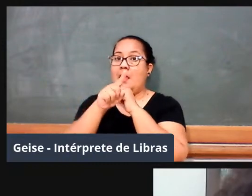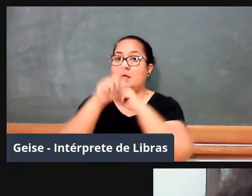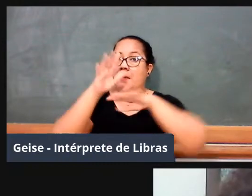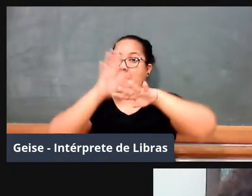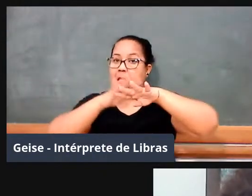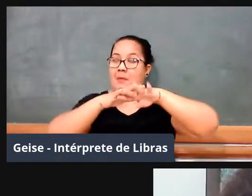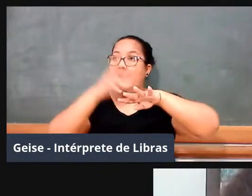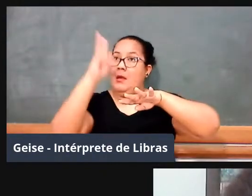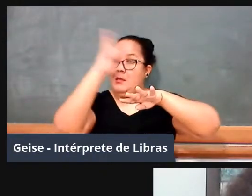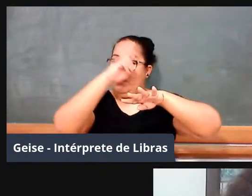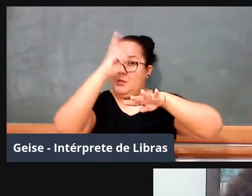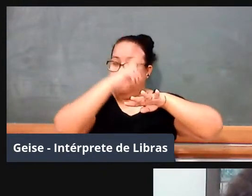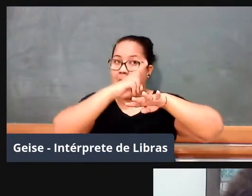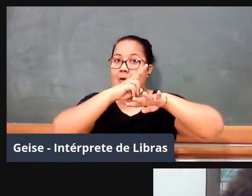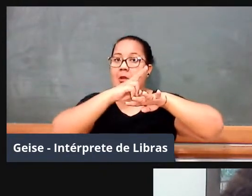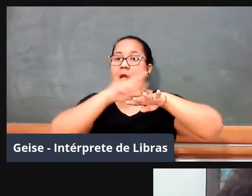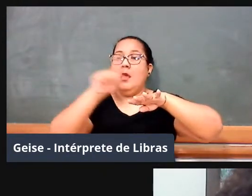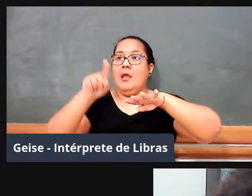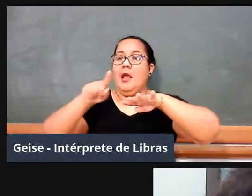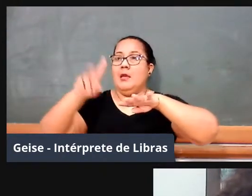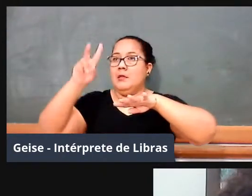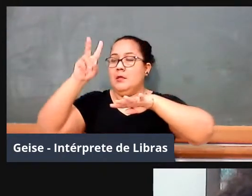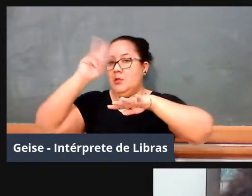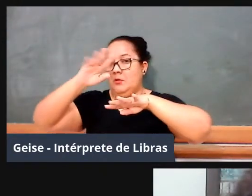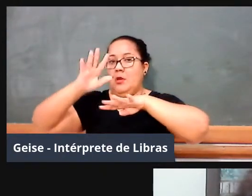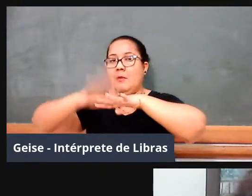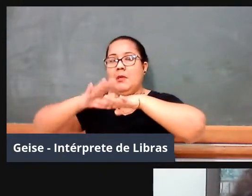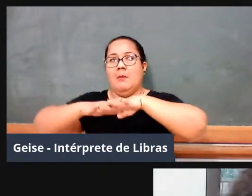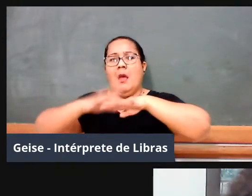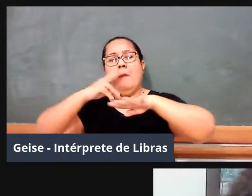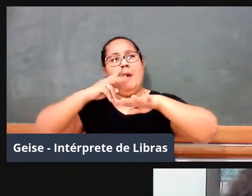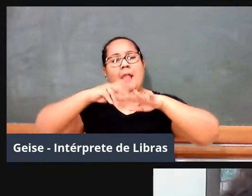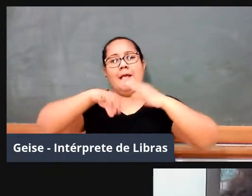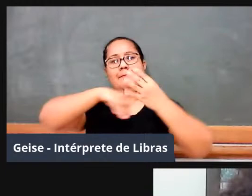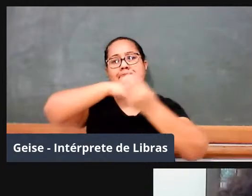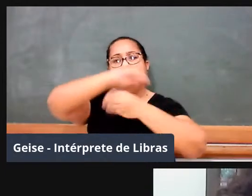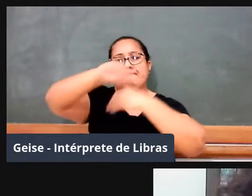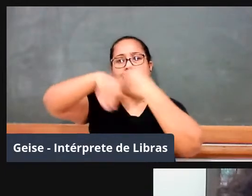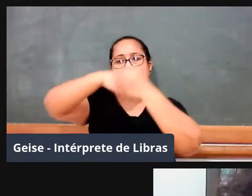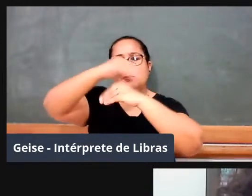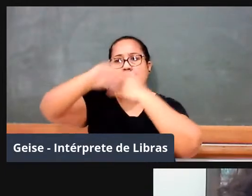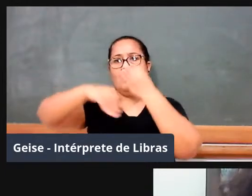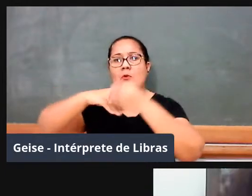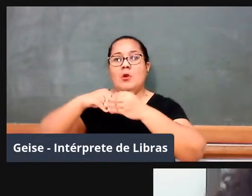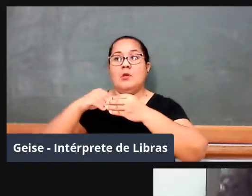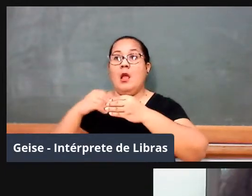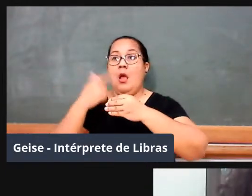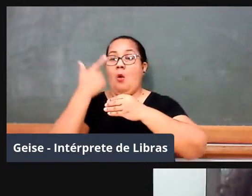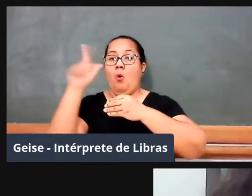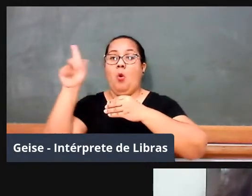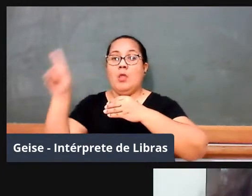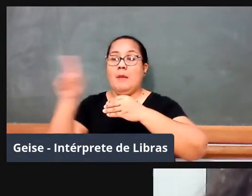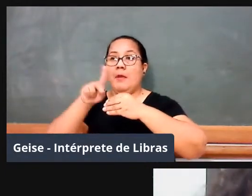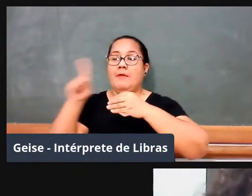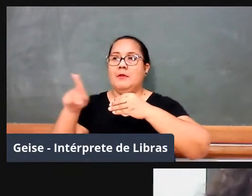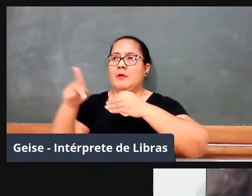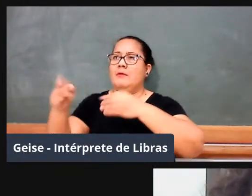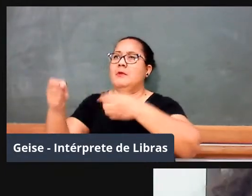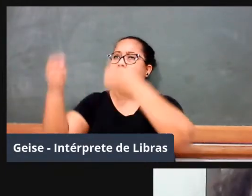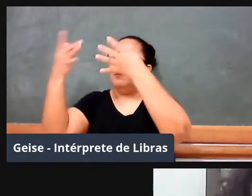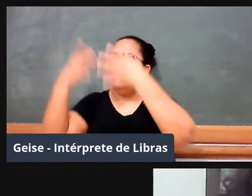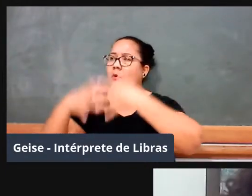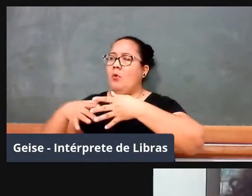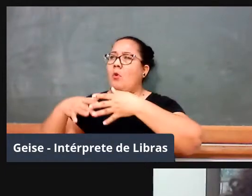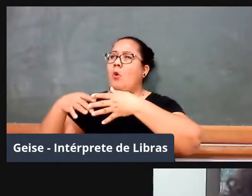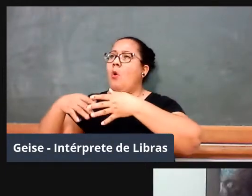com a história do Brasil, e aí, a professora Rosane Pompe-Meier, ela coloca, assim, como é bom saber o porquê,